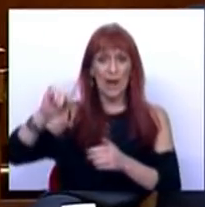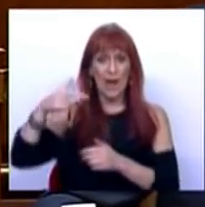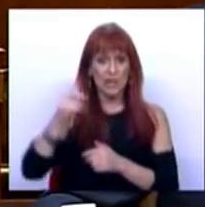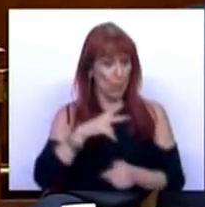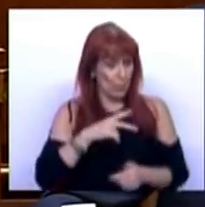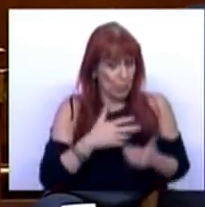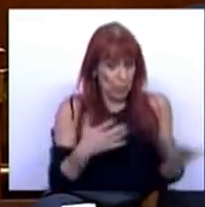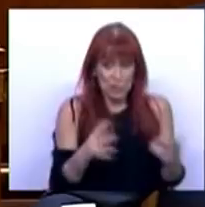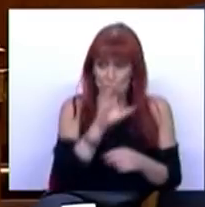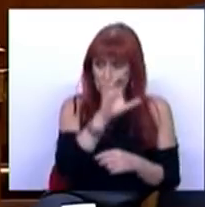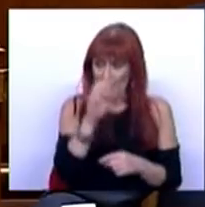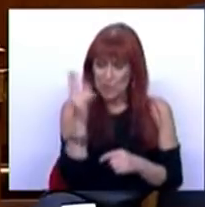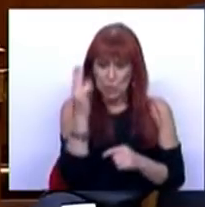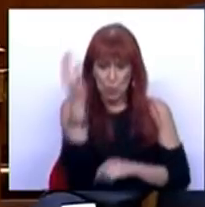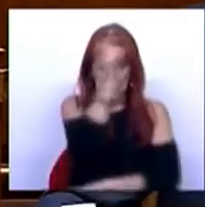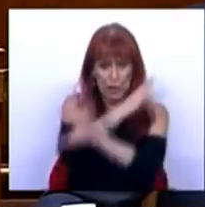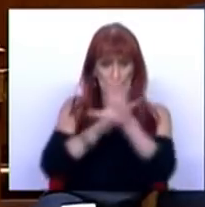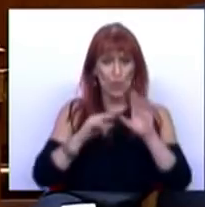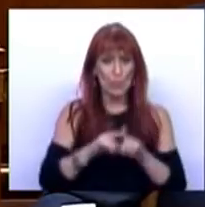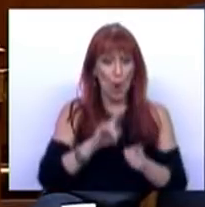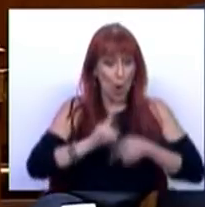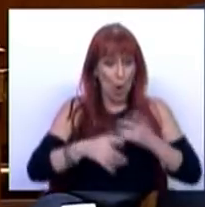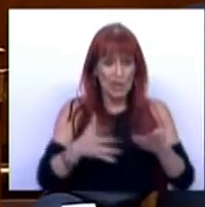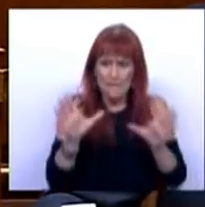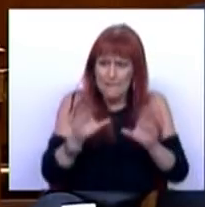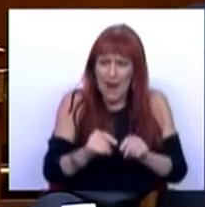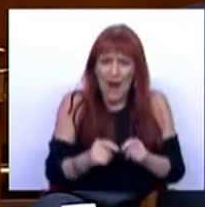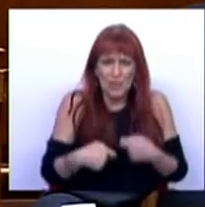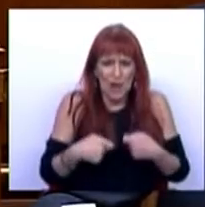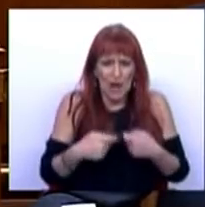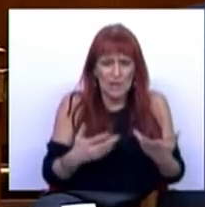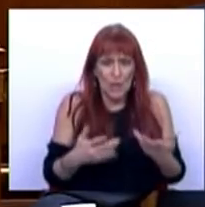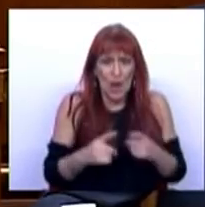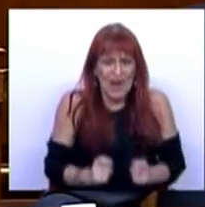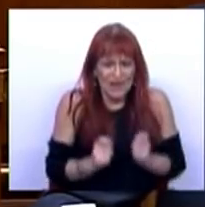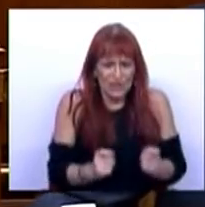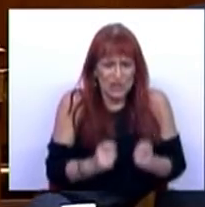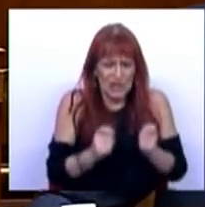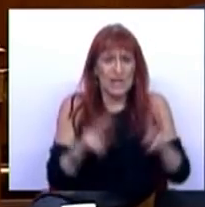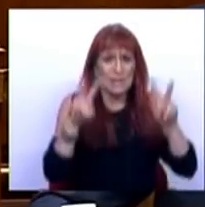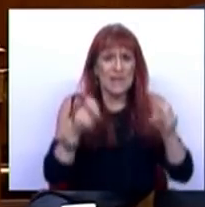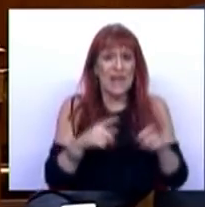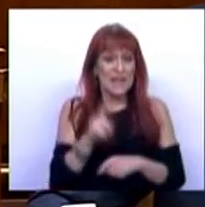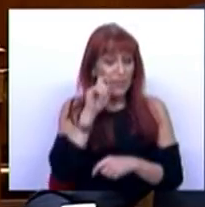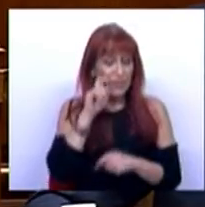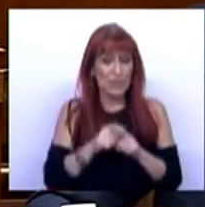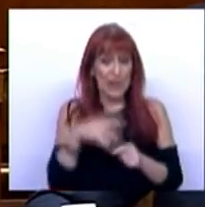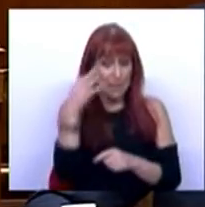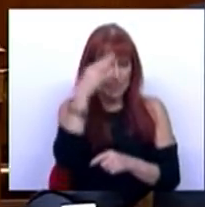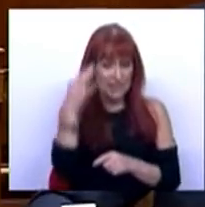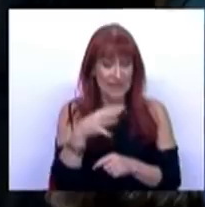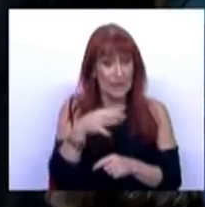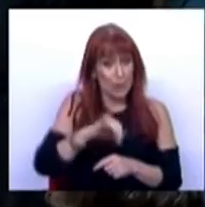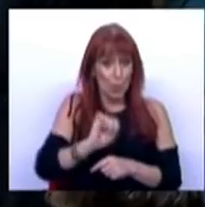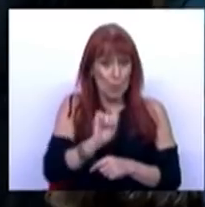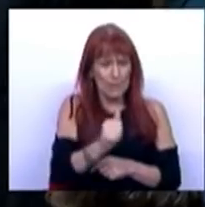Portugal é, dos países da União Europeia, daqueles que mais já estão neste momento a investir em matéria de defesa em porcentagem do seu